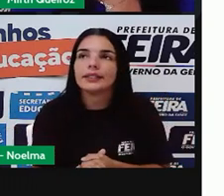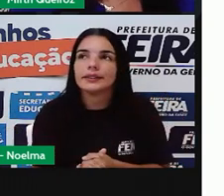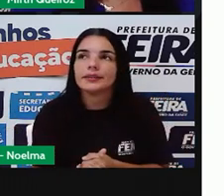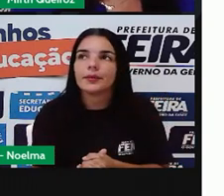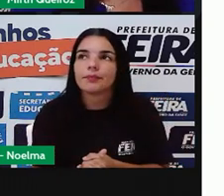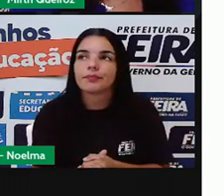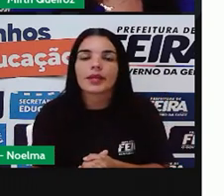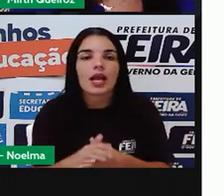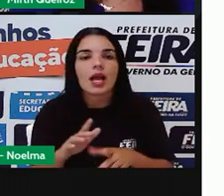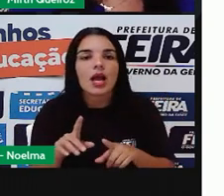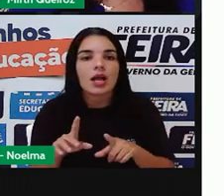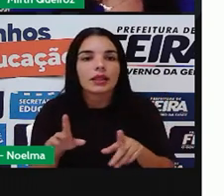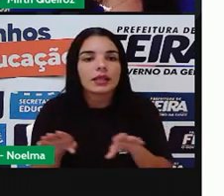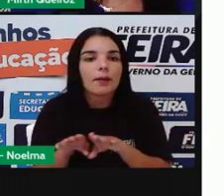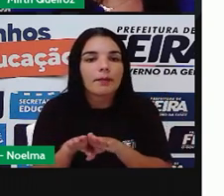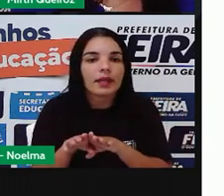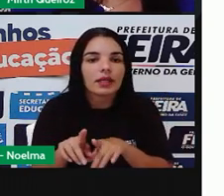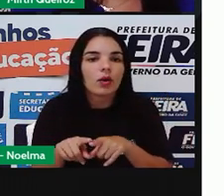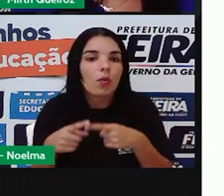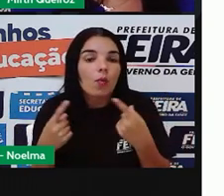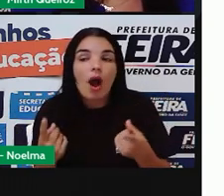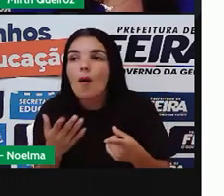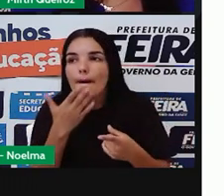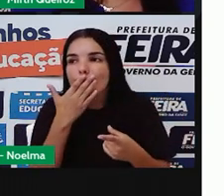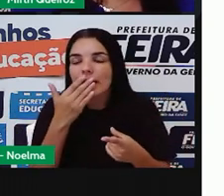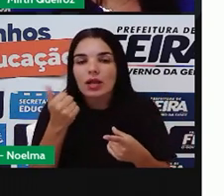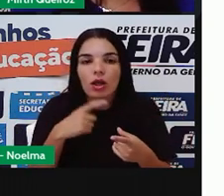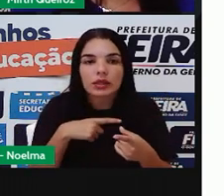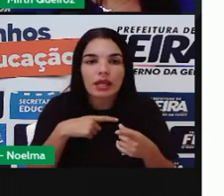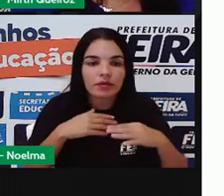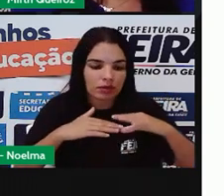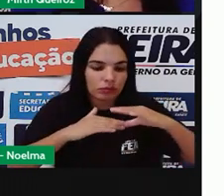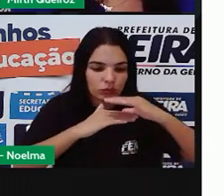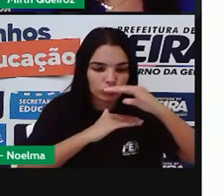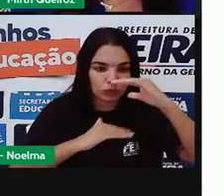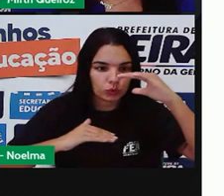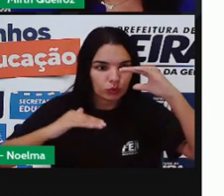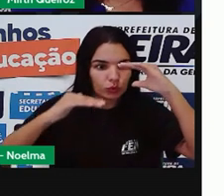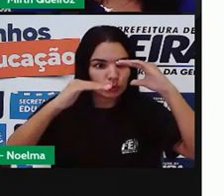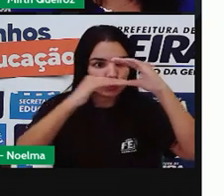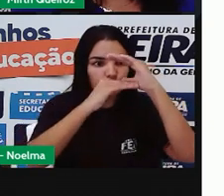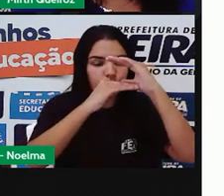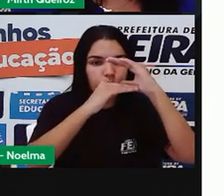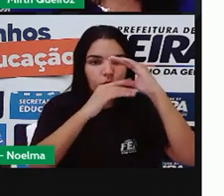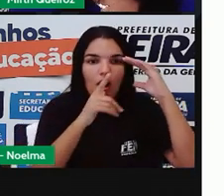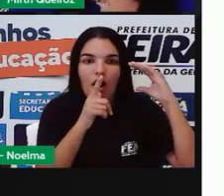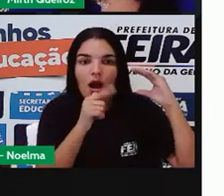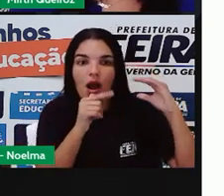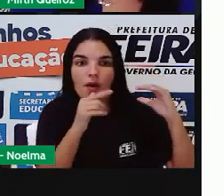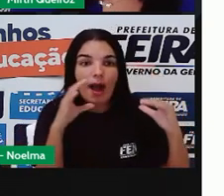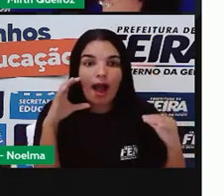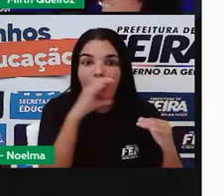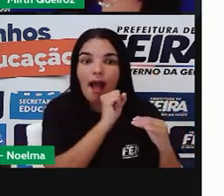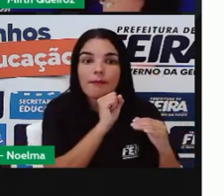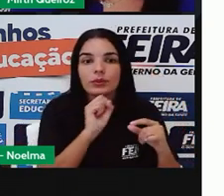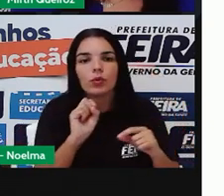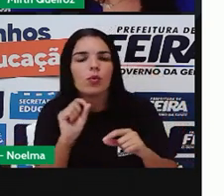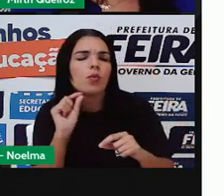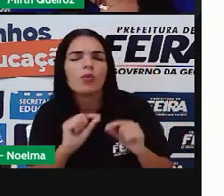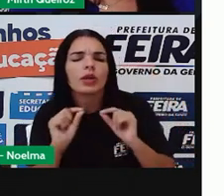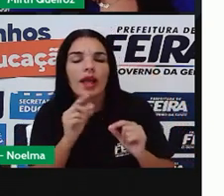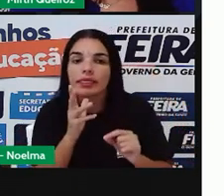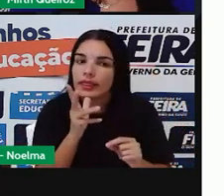preencheu, né? De água ali, em um tempo mais rápido, qual que demorou mais,